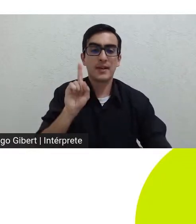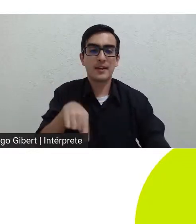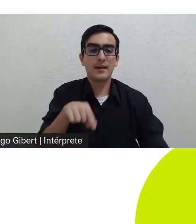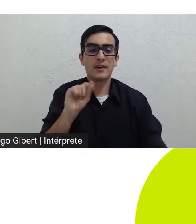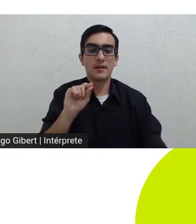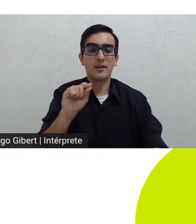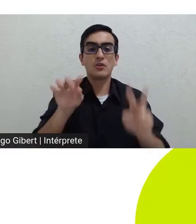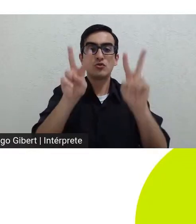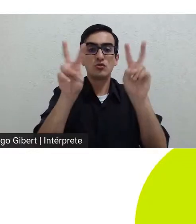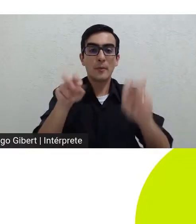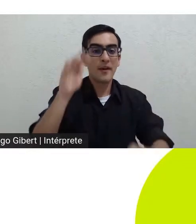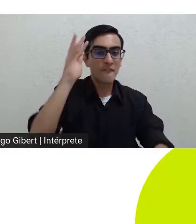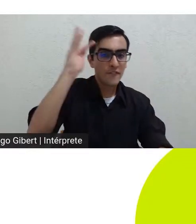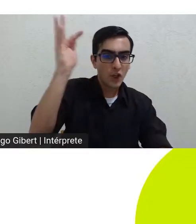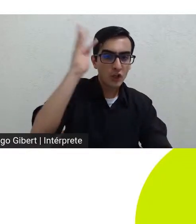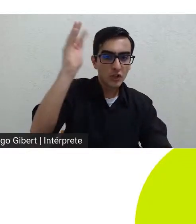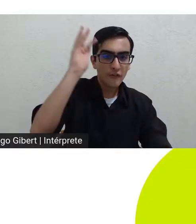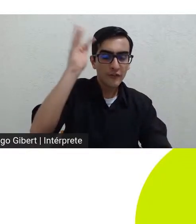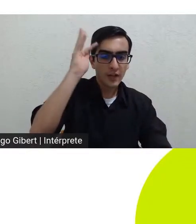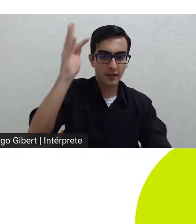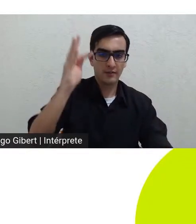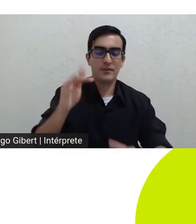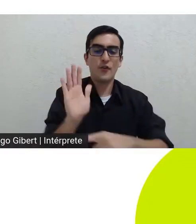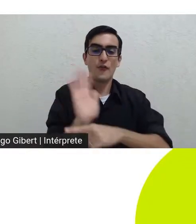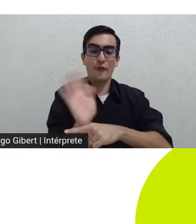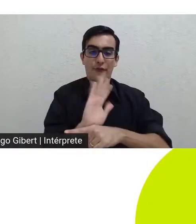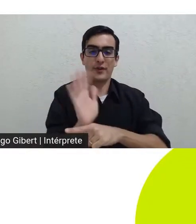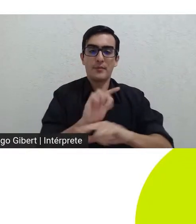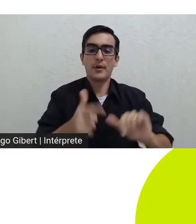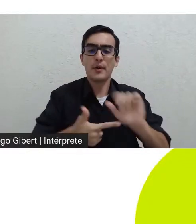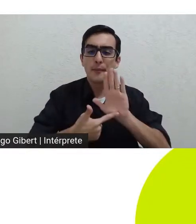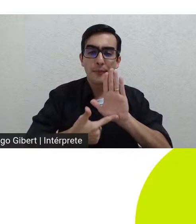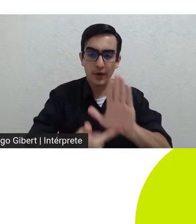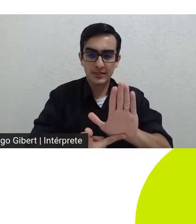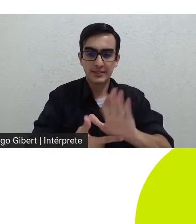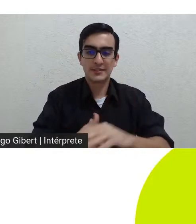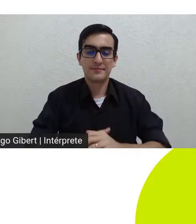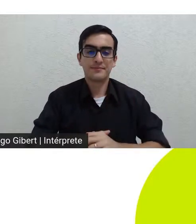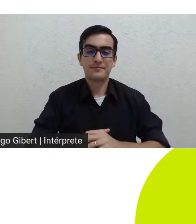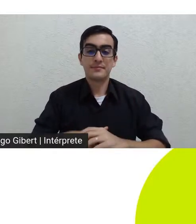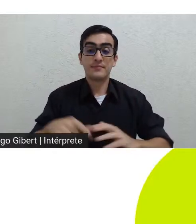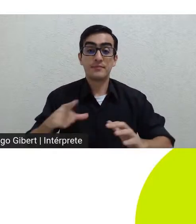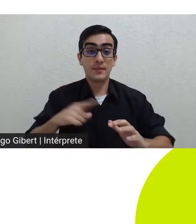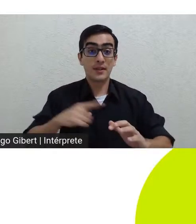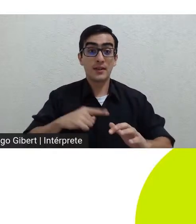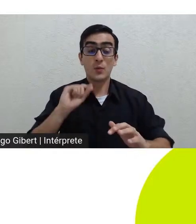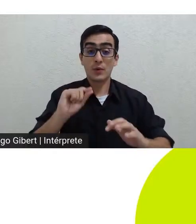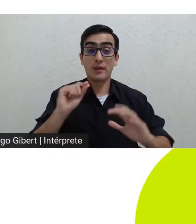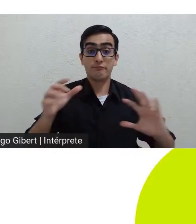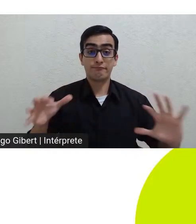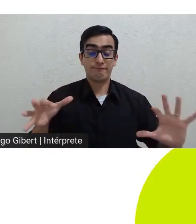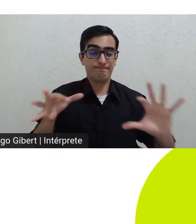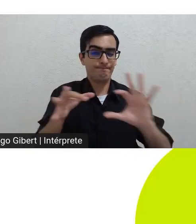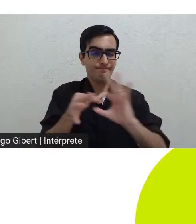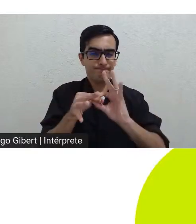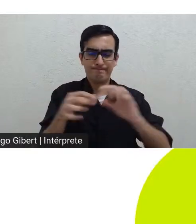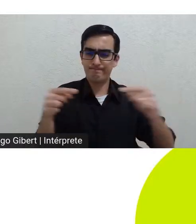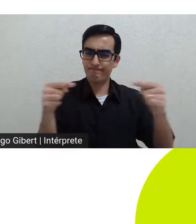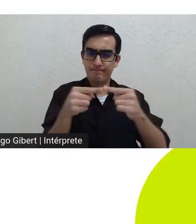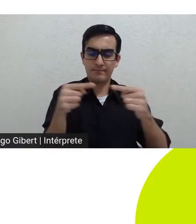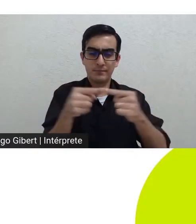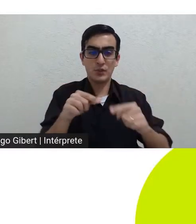filosófica que o filme que o filme traz e que está intimamente ligada ao